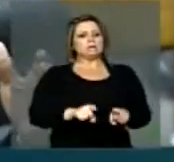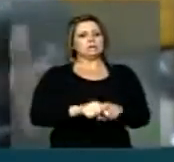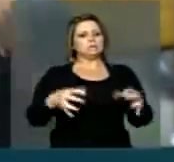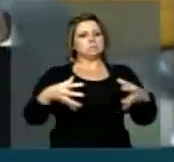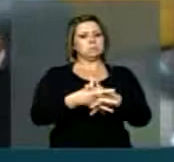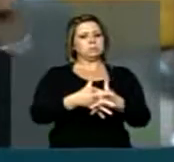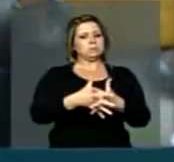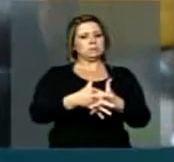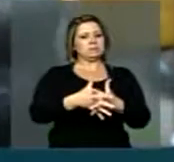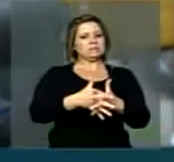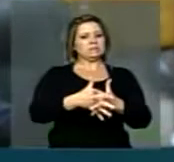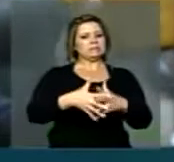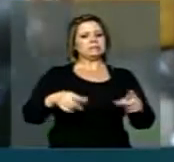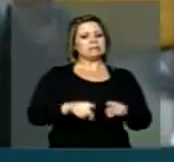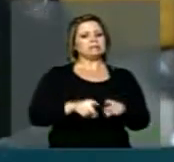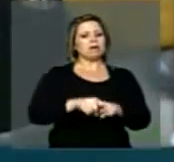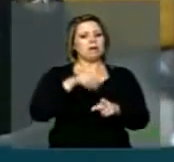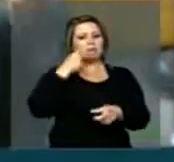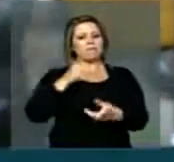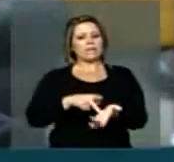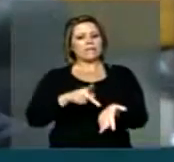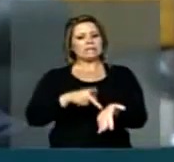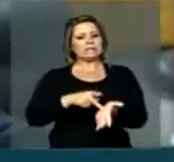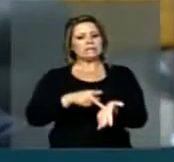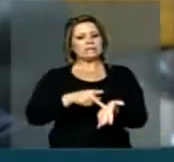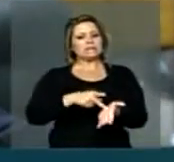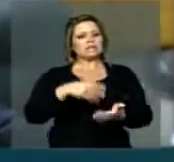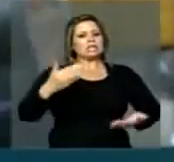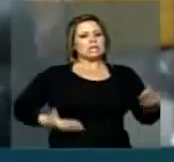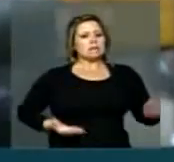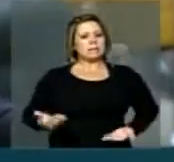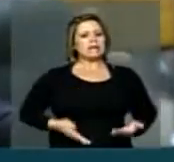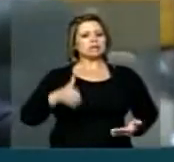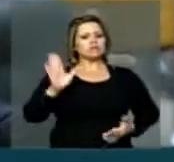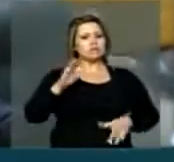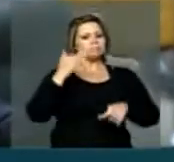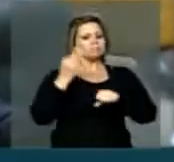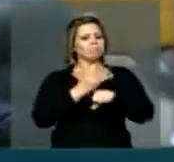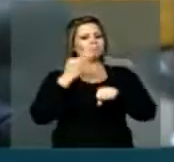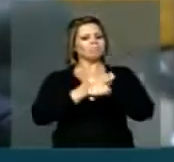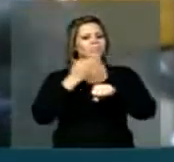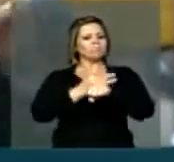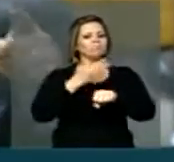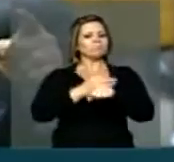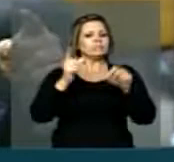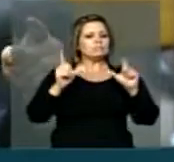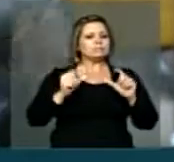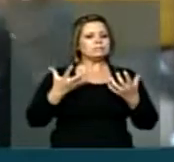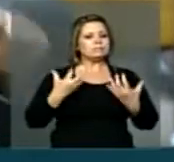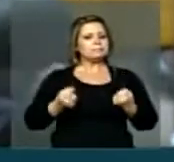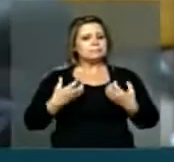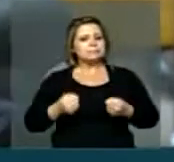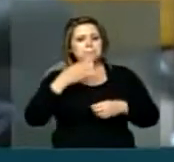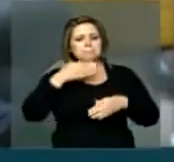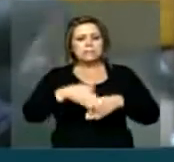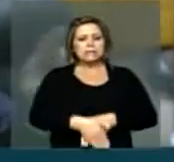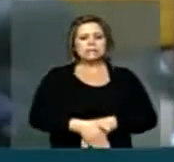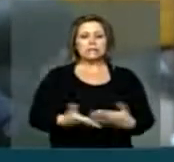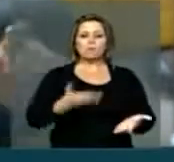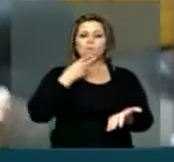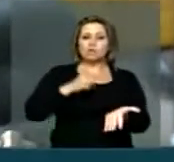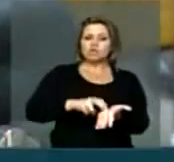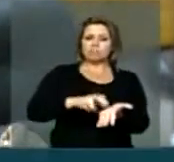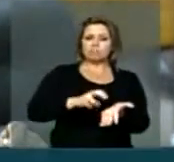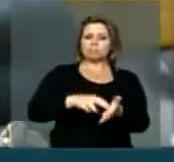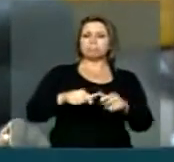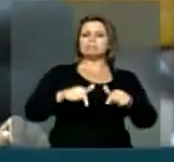e de conflito. Dou o meu testemunho da tolerância dos trabalhadores a essa negociação e do reconhecimento, ainda hoje pela manhã